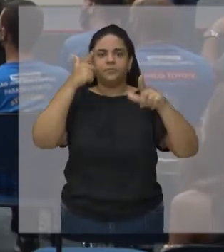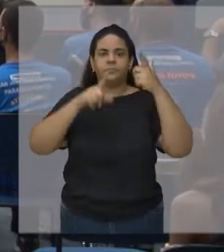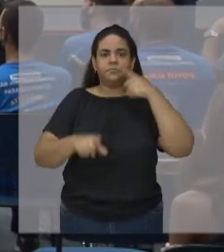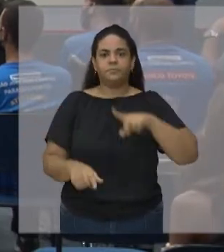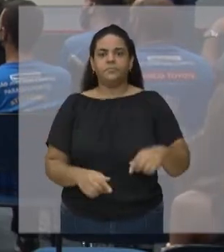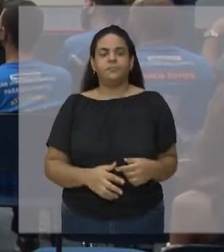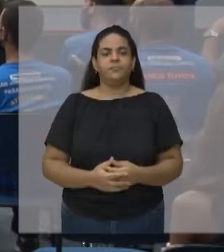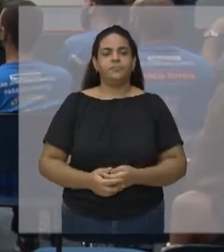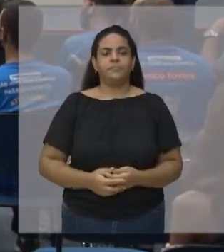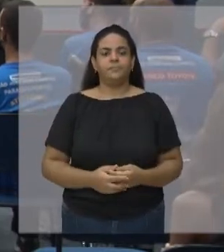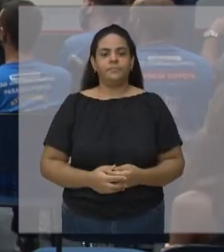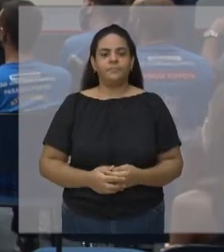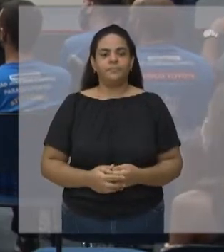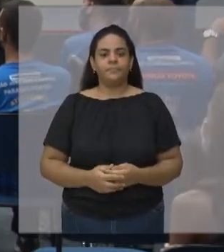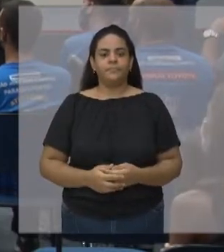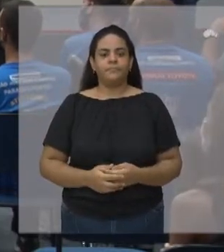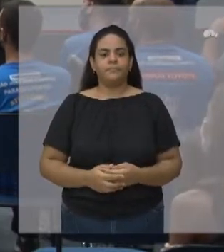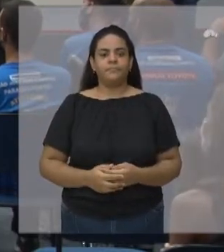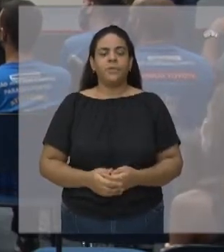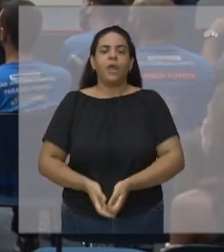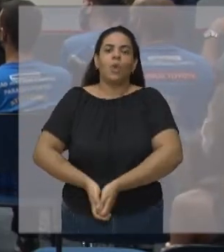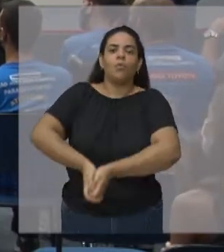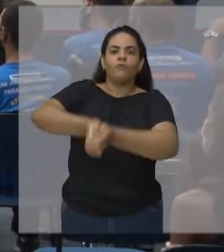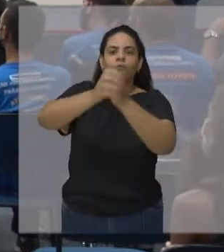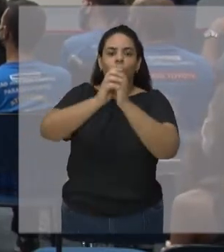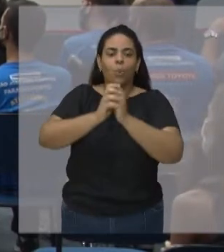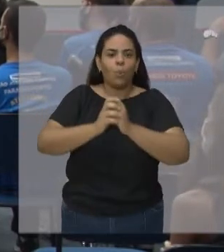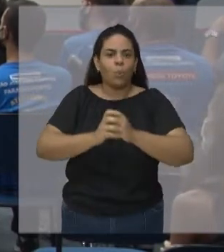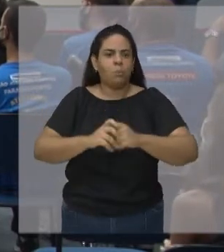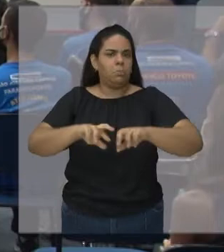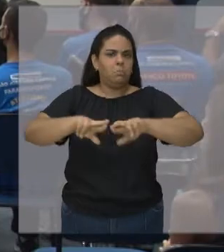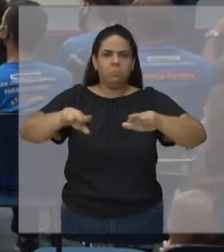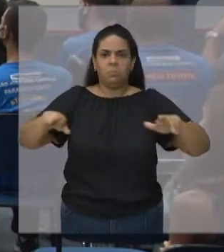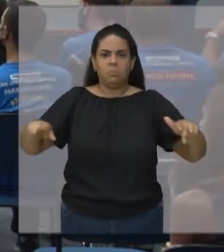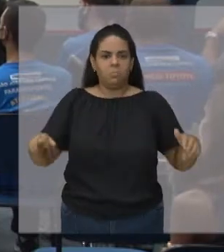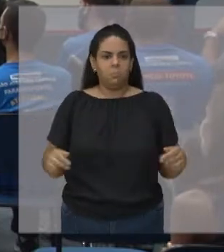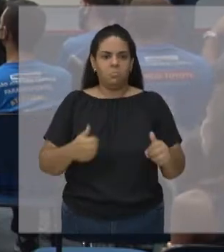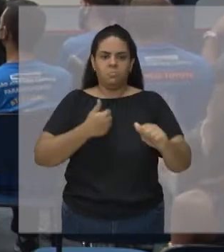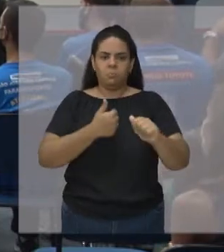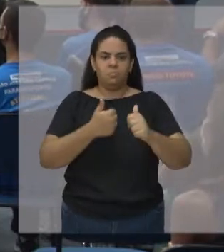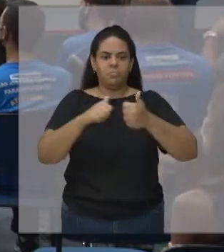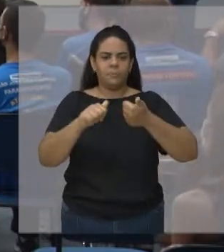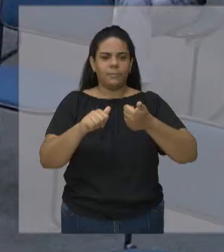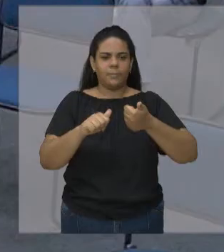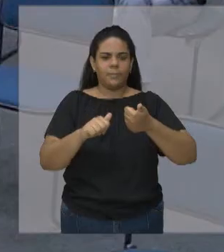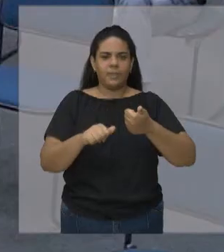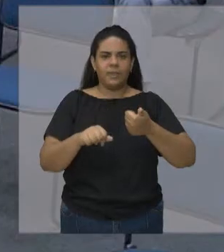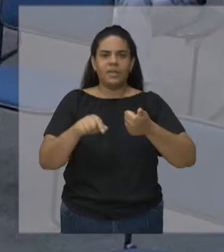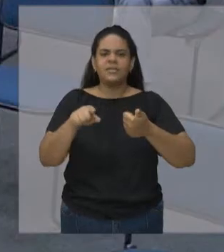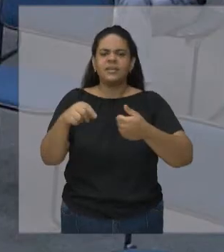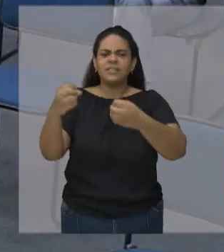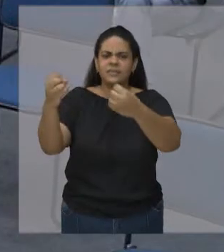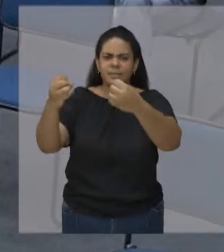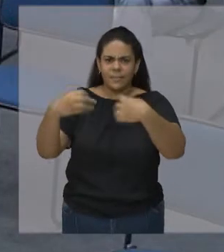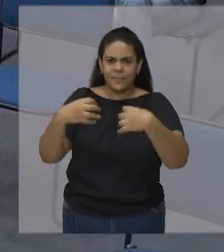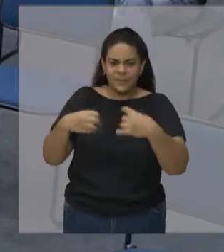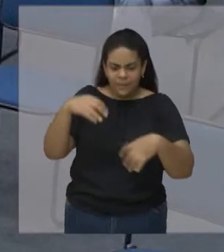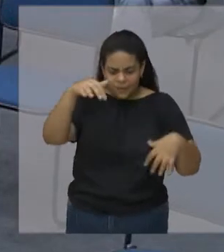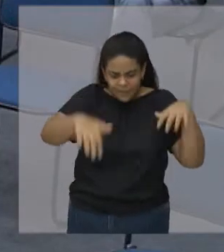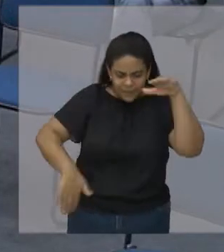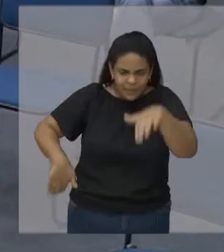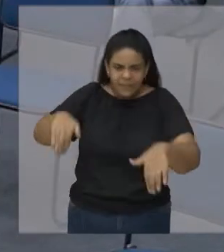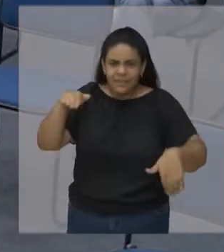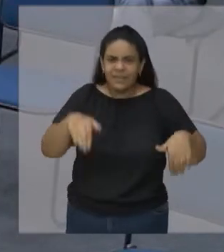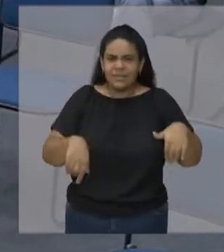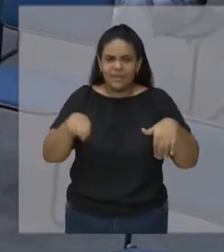Em diversas modalidades Que bom Fico muito feliz Será que vocês topariam o desafio De me ensinar a nadar? Estou precisando Aprender a